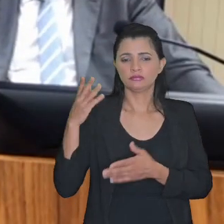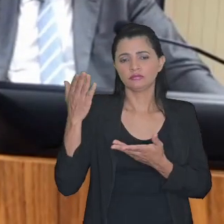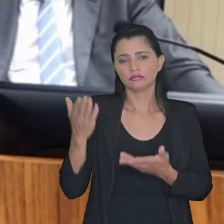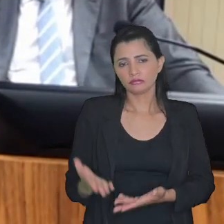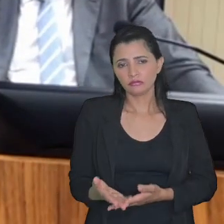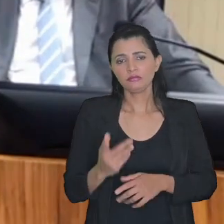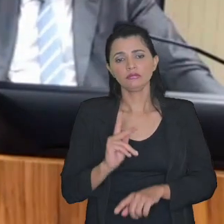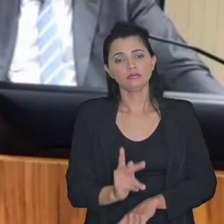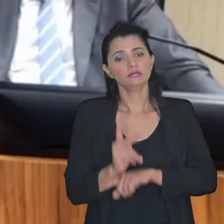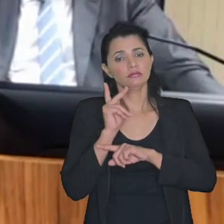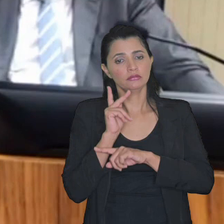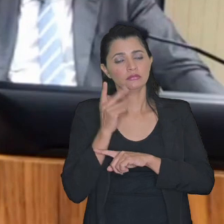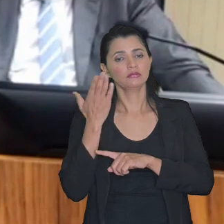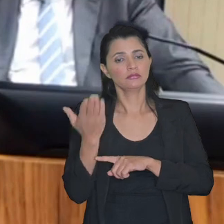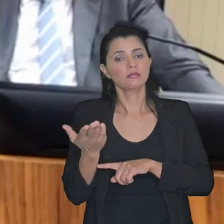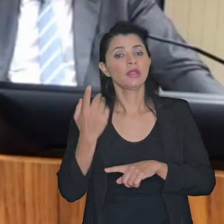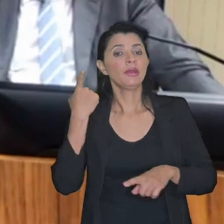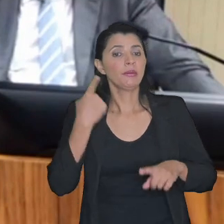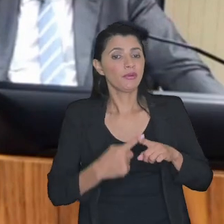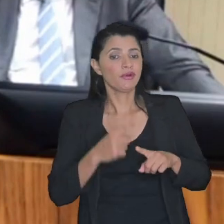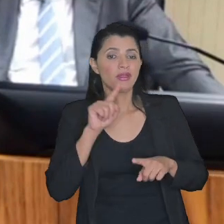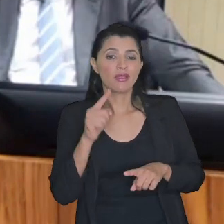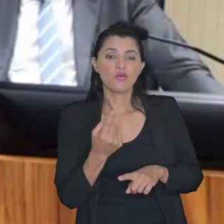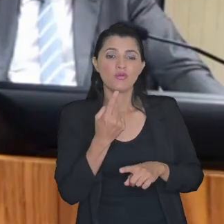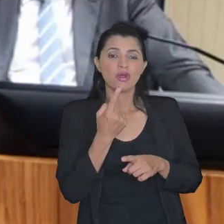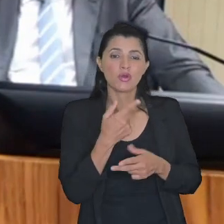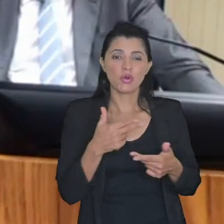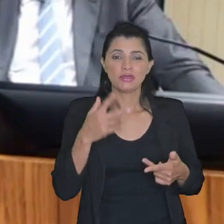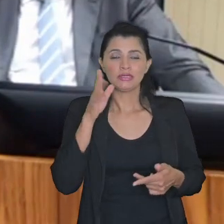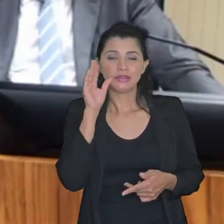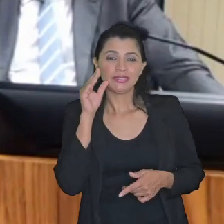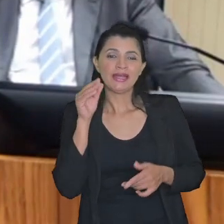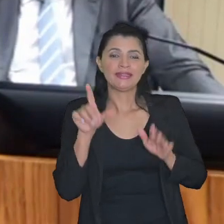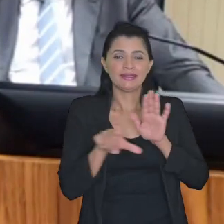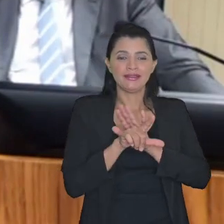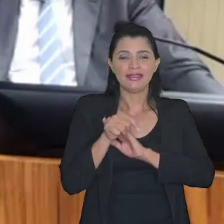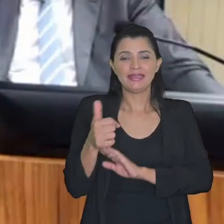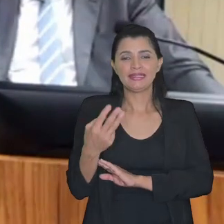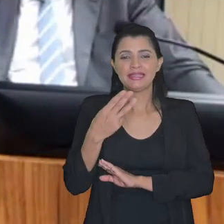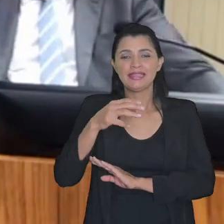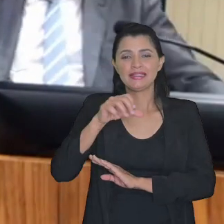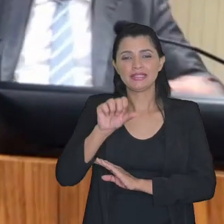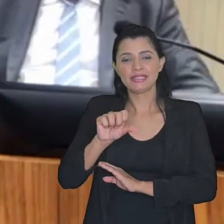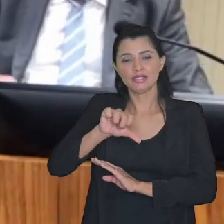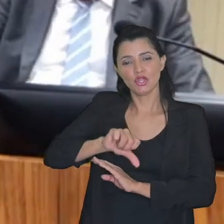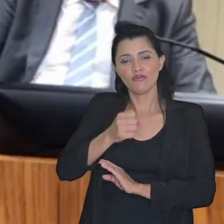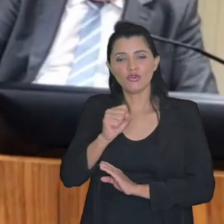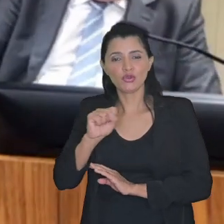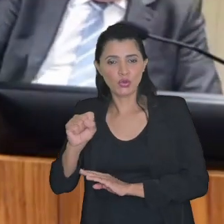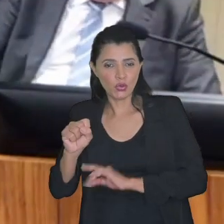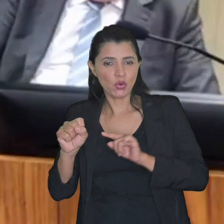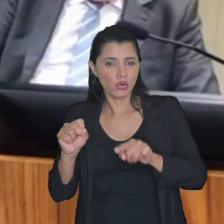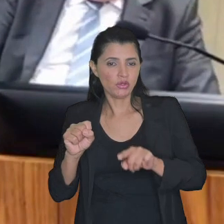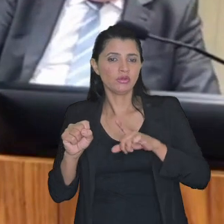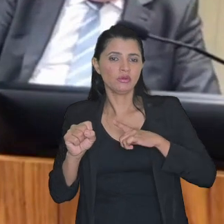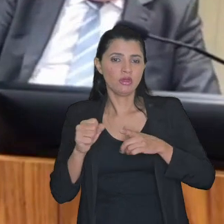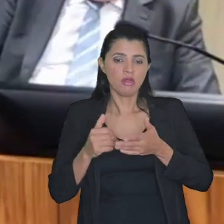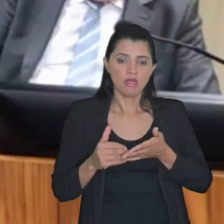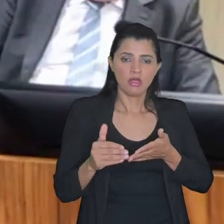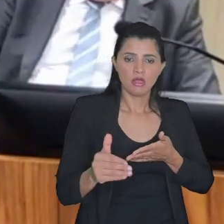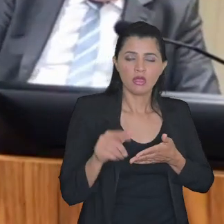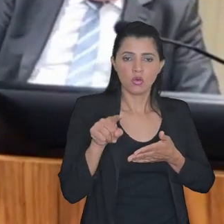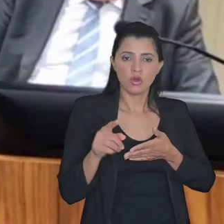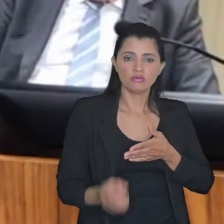procuradoria porque há uma situação curiosa na 13988 a 13988 desde